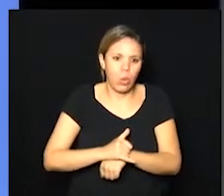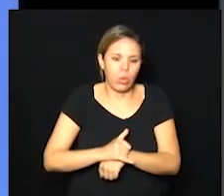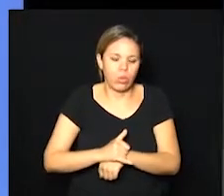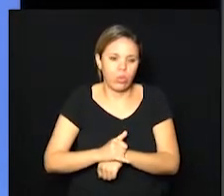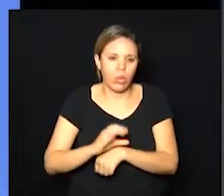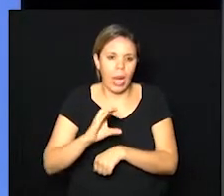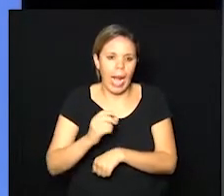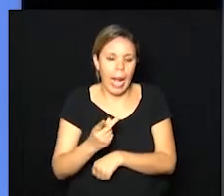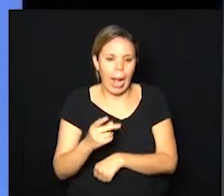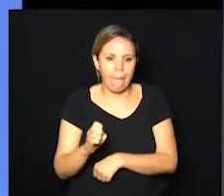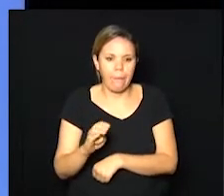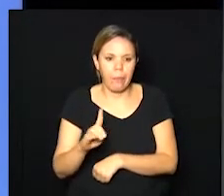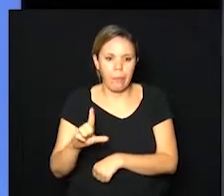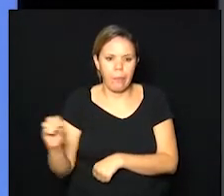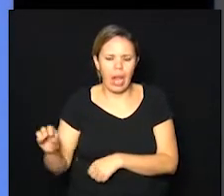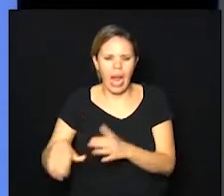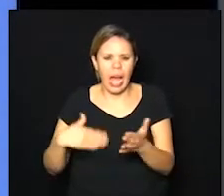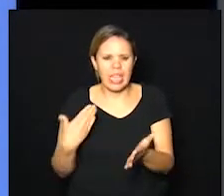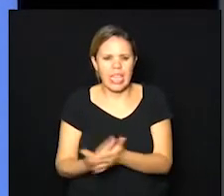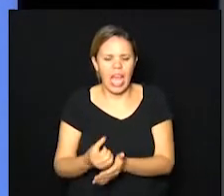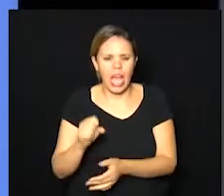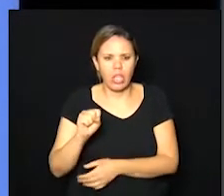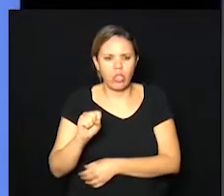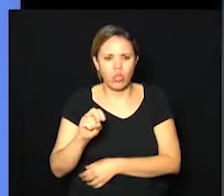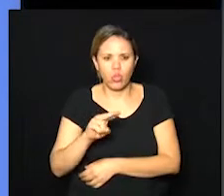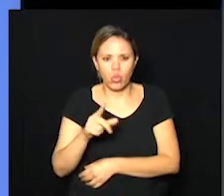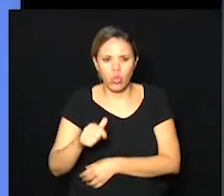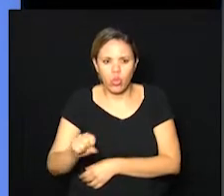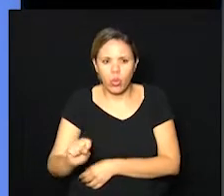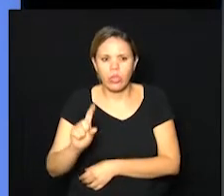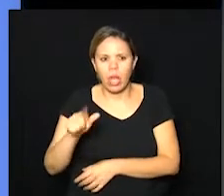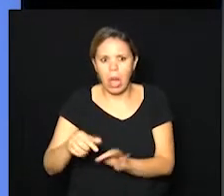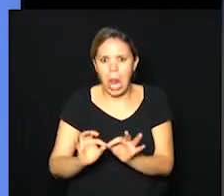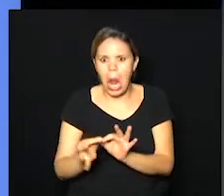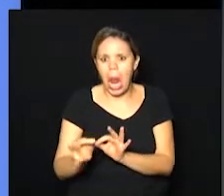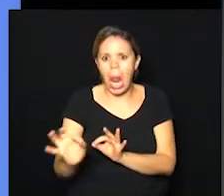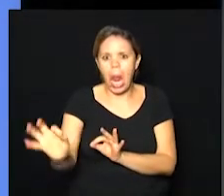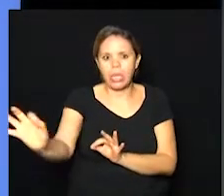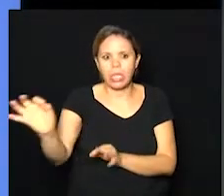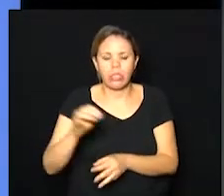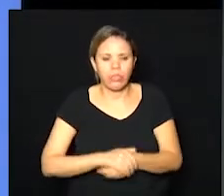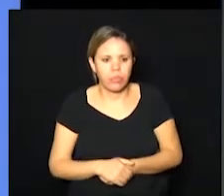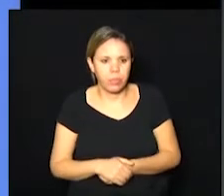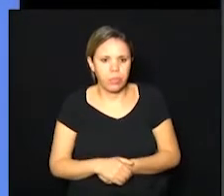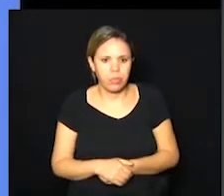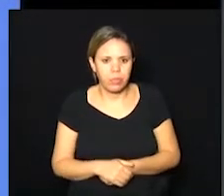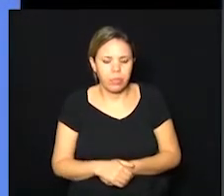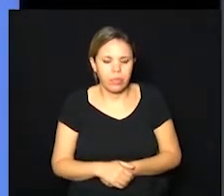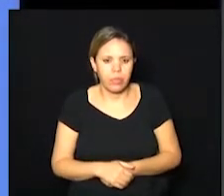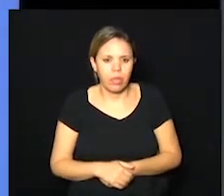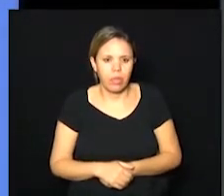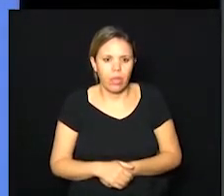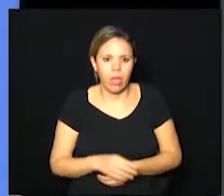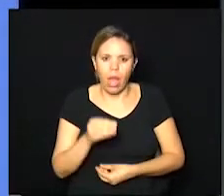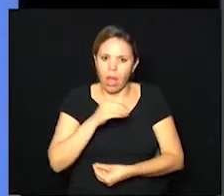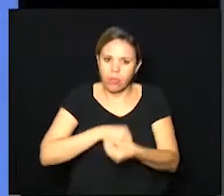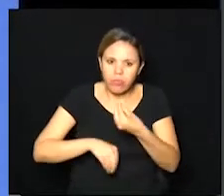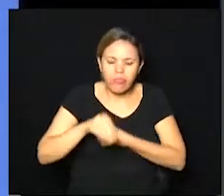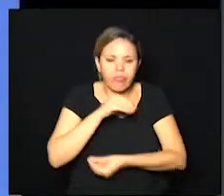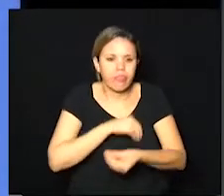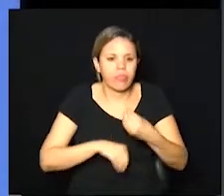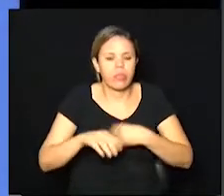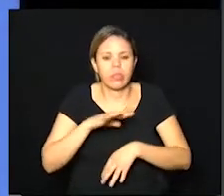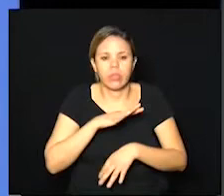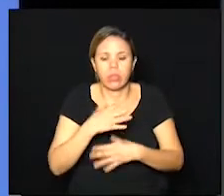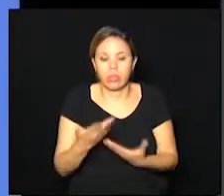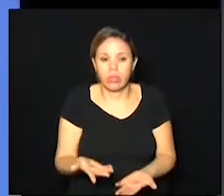Belo e vem e vai até Sousa Joaquim em Gíria é uma região muito grande e a prevalência não é homogênea na cidade prefeito o